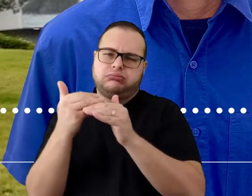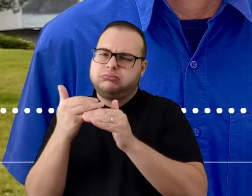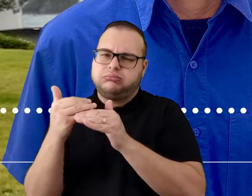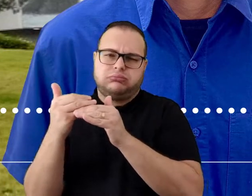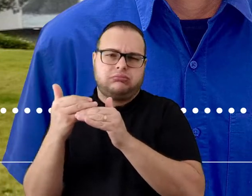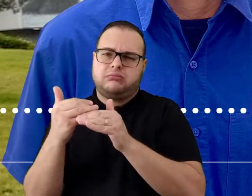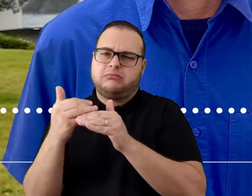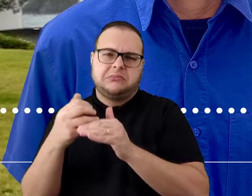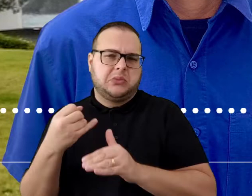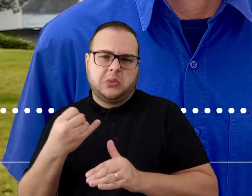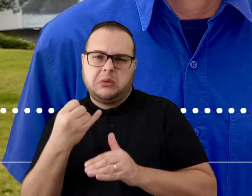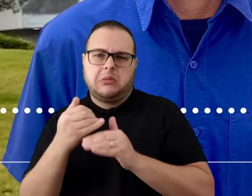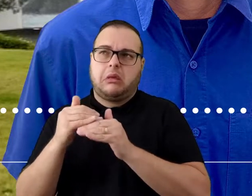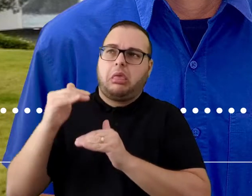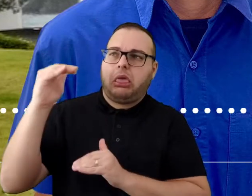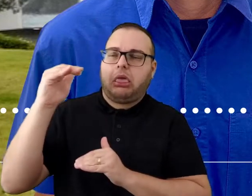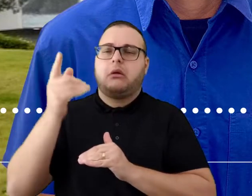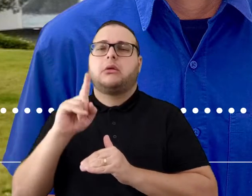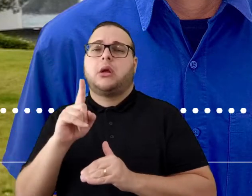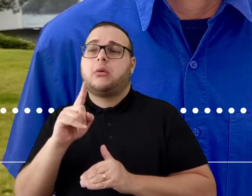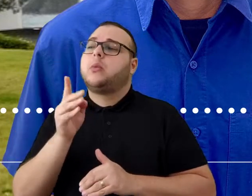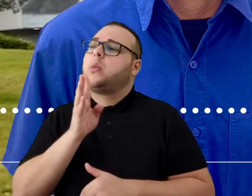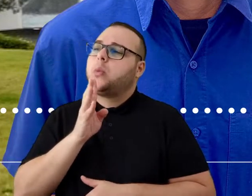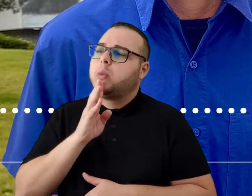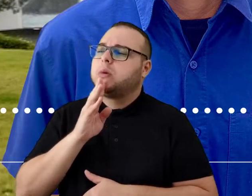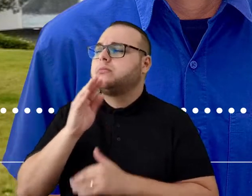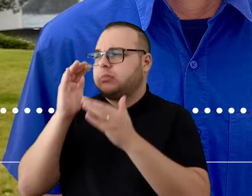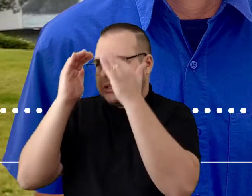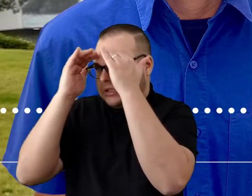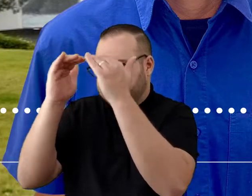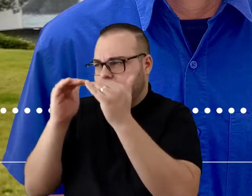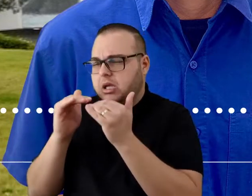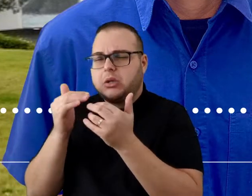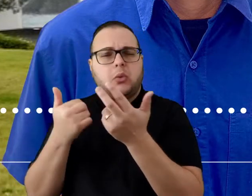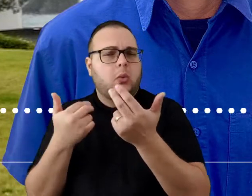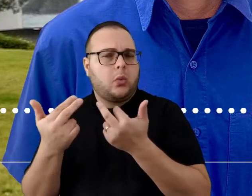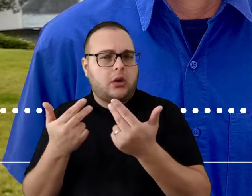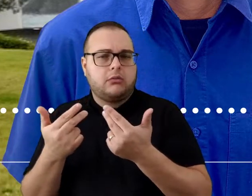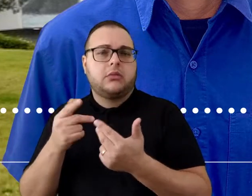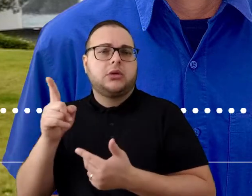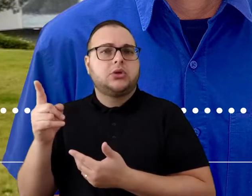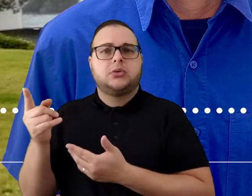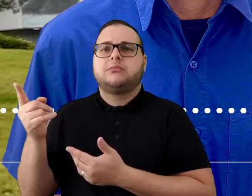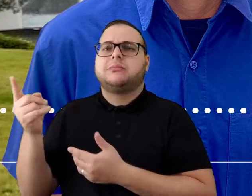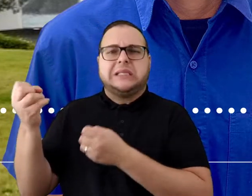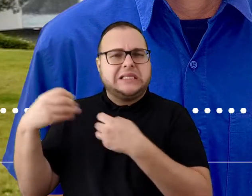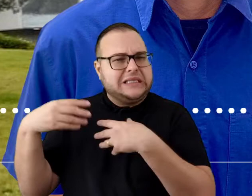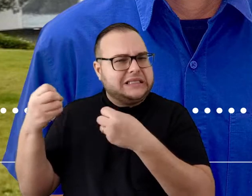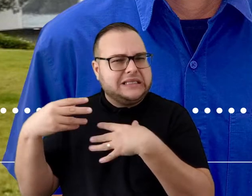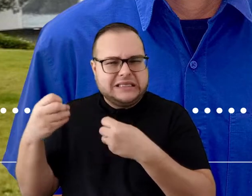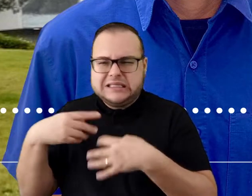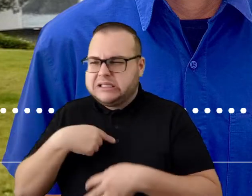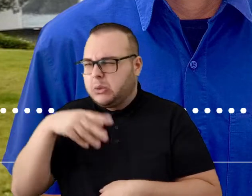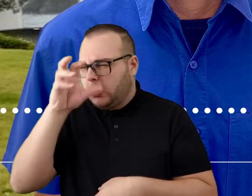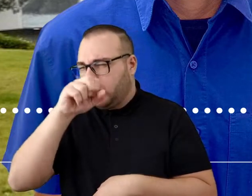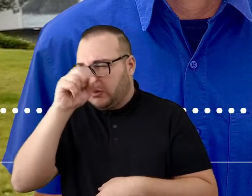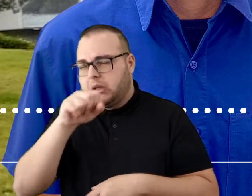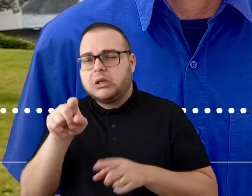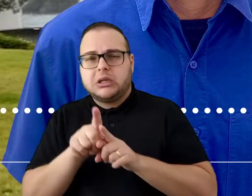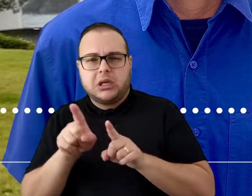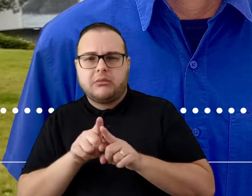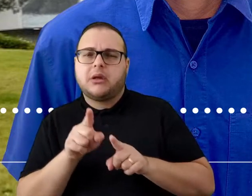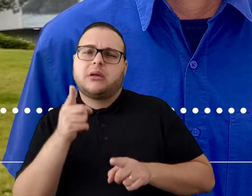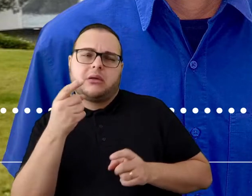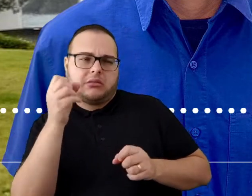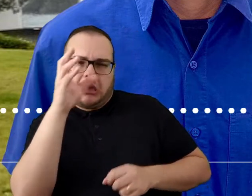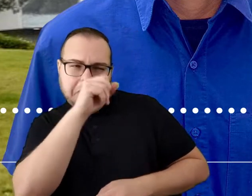A gente tenta prezar pelo conhecimento das pessoas. Um rapaz, jovem rapaz, como o Jati, por exemplo, ele tem muito a me ensinar. Assim como os demais